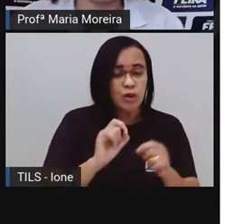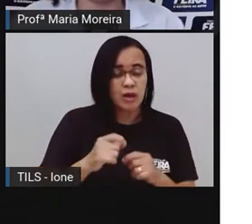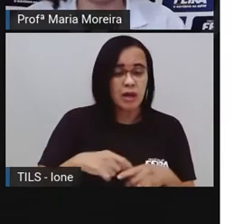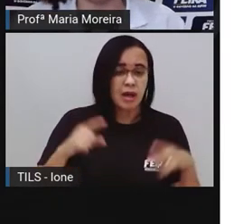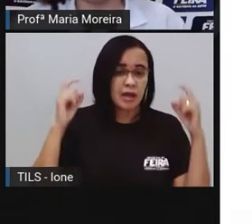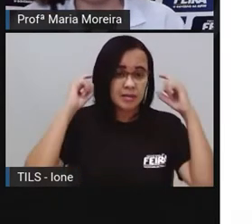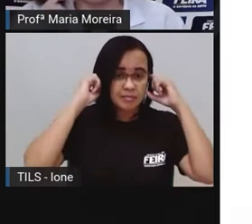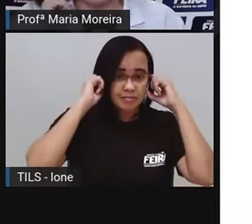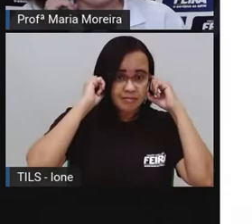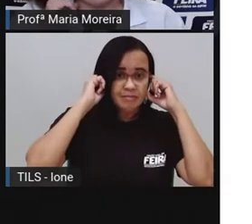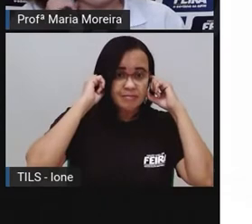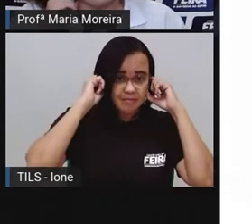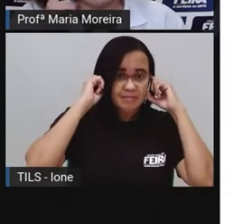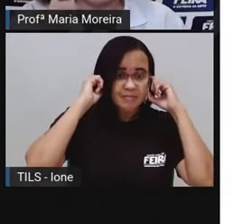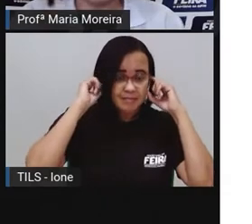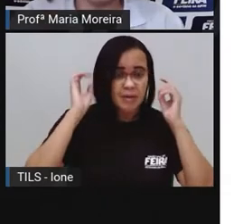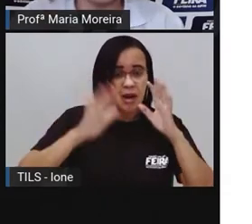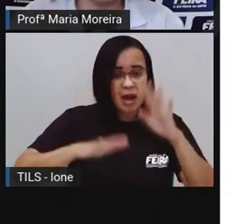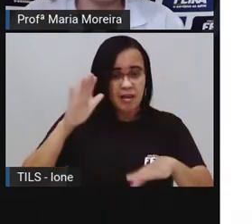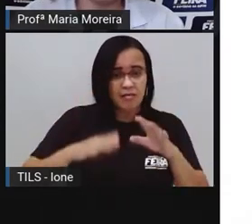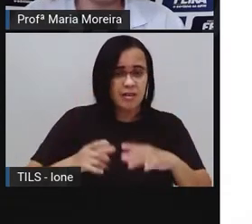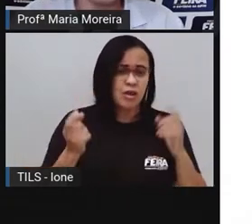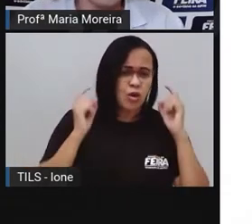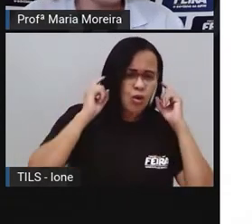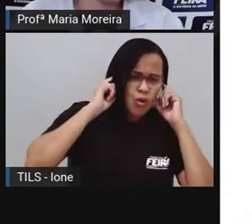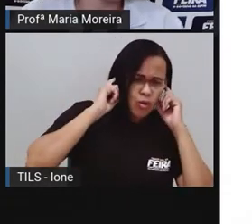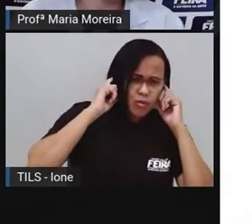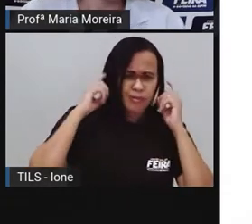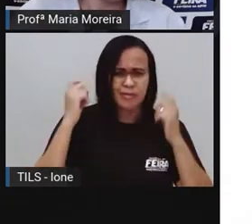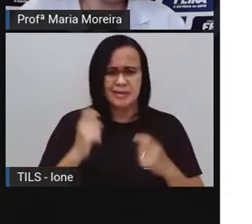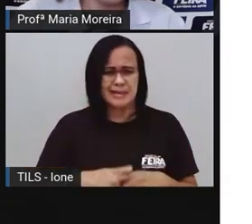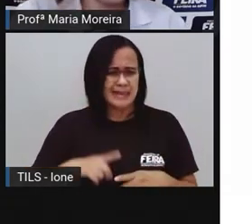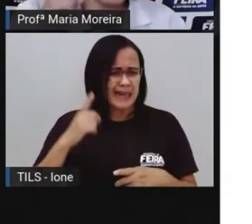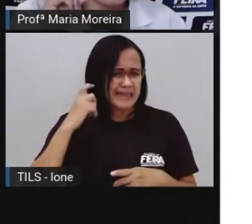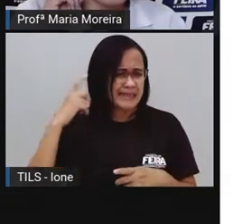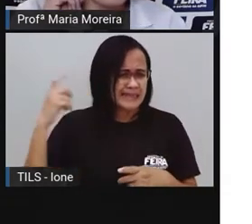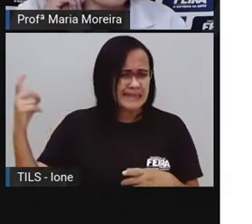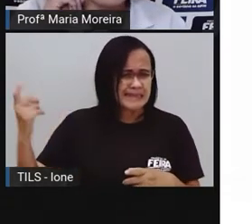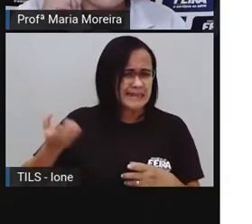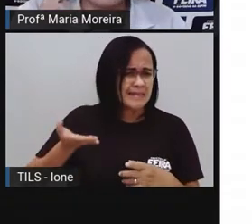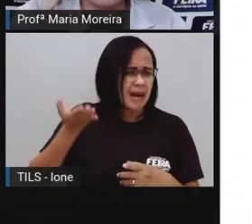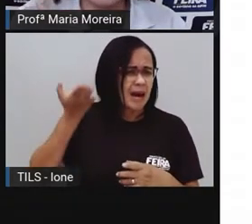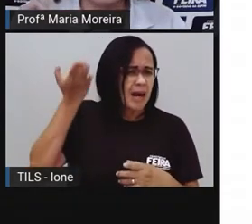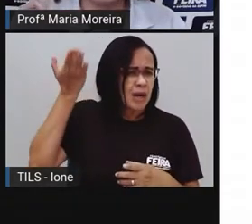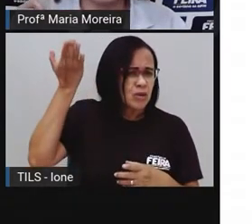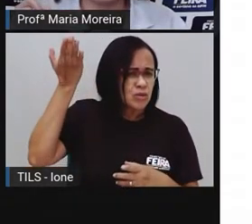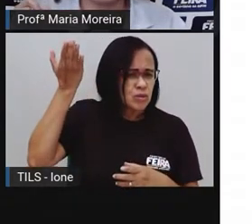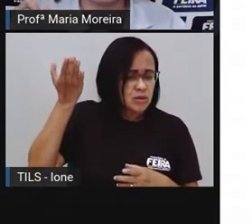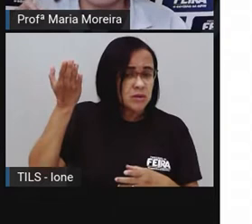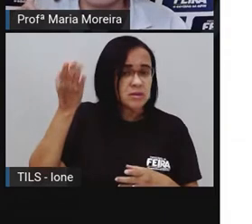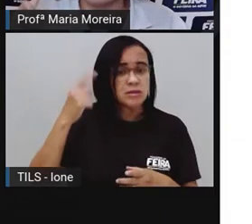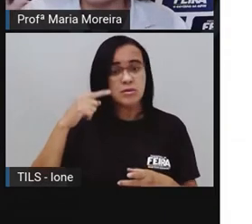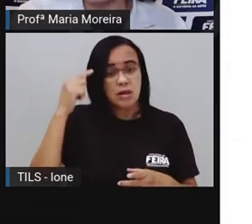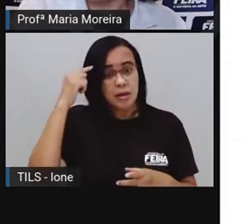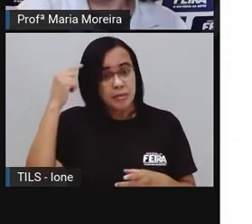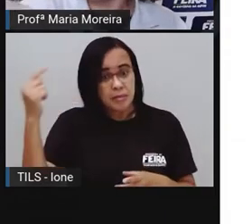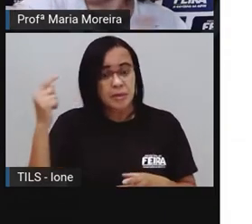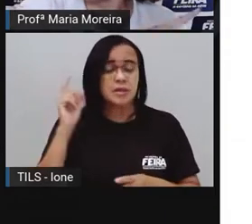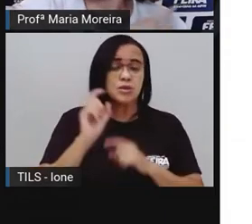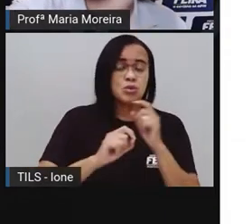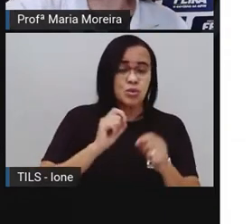e jovens. Às vezes a gente coloca o fone no ouvido e coloca ele muito alto e aí acaba que a gente acha que poluição sonora